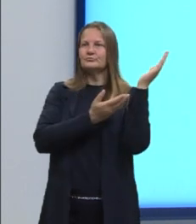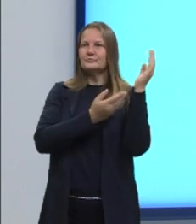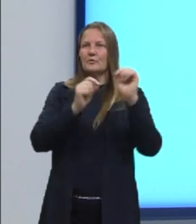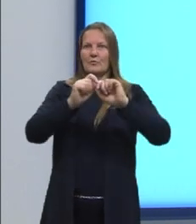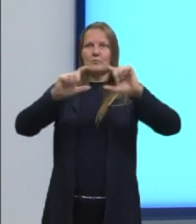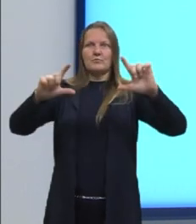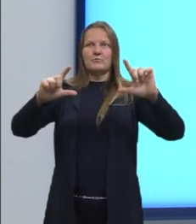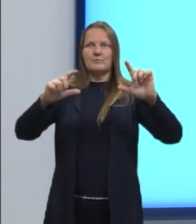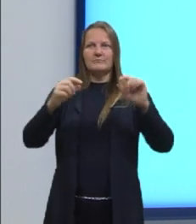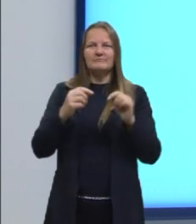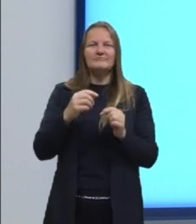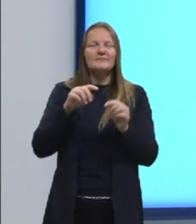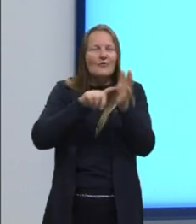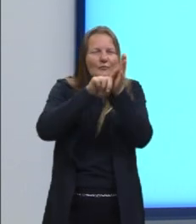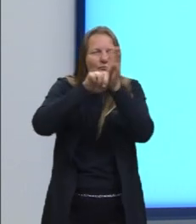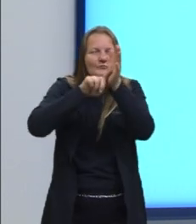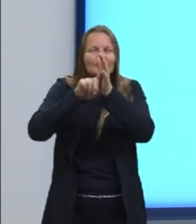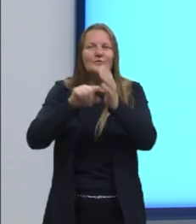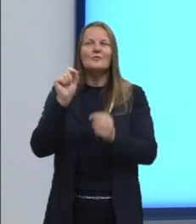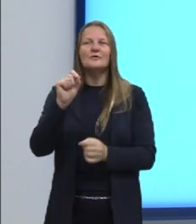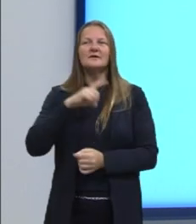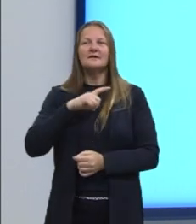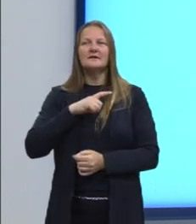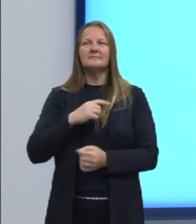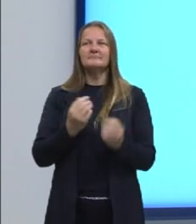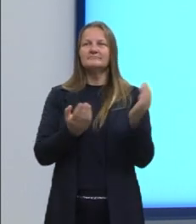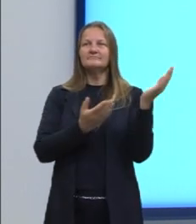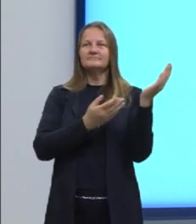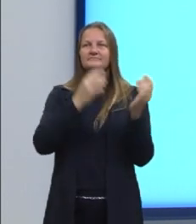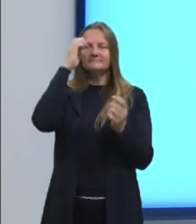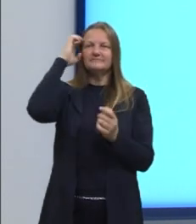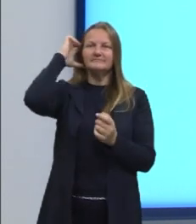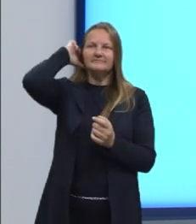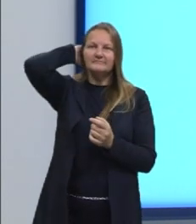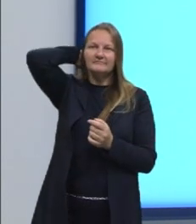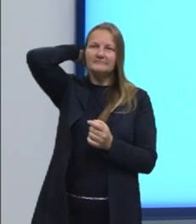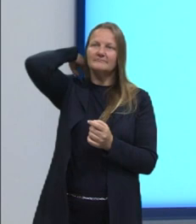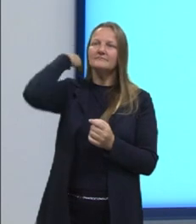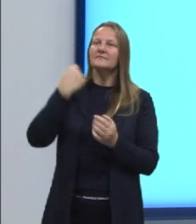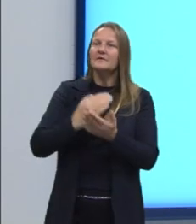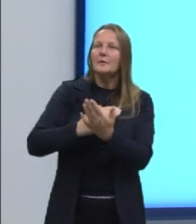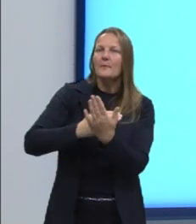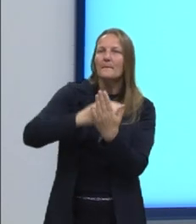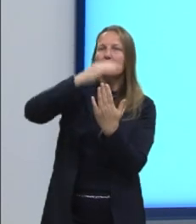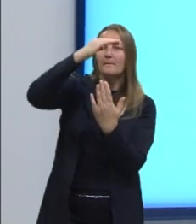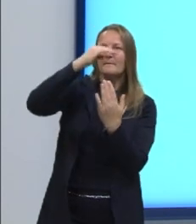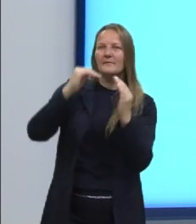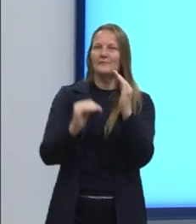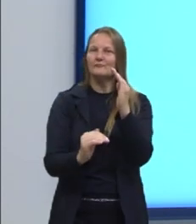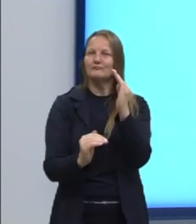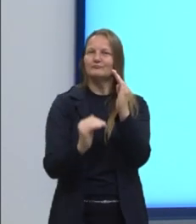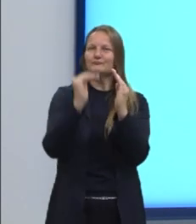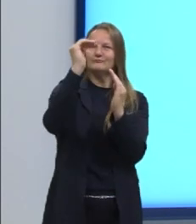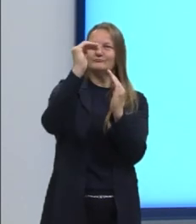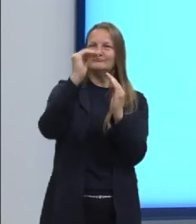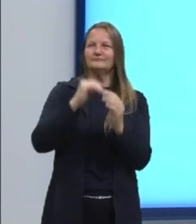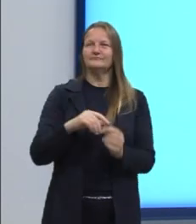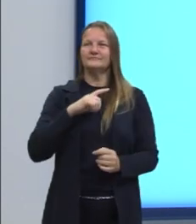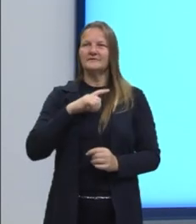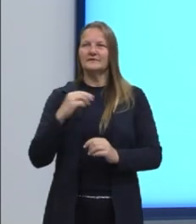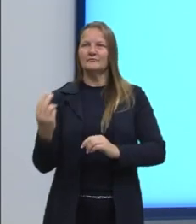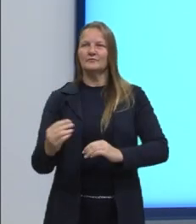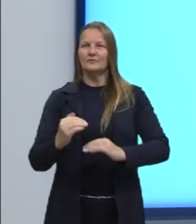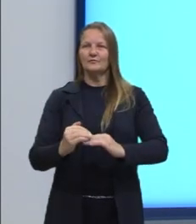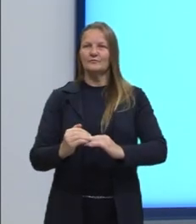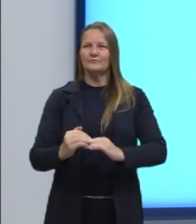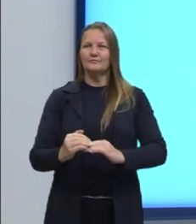para a gente dar uma analisada. O que que nós temos, tá? Vou começar aqui de baixo para cima. Nós temos ali